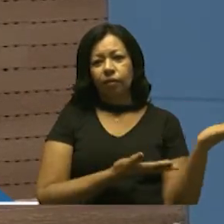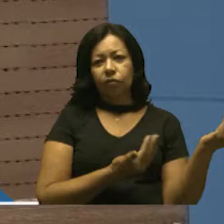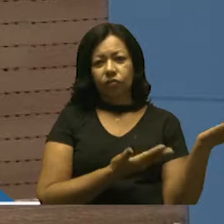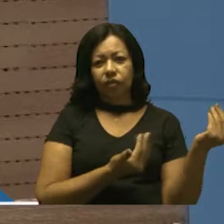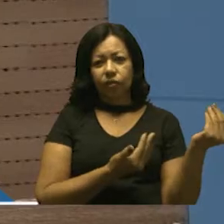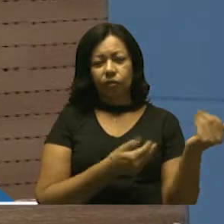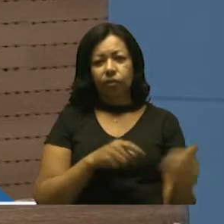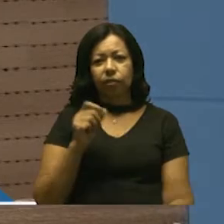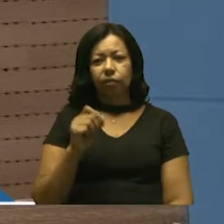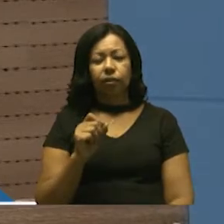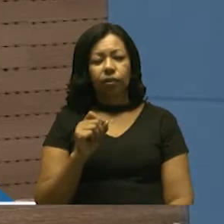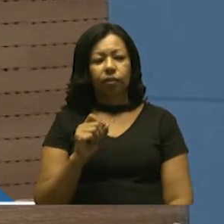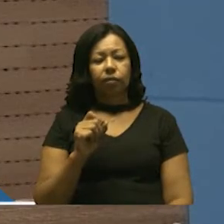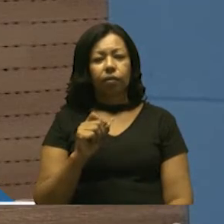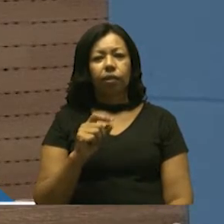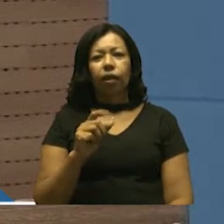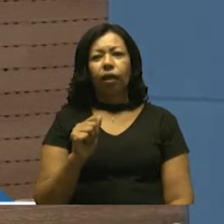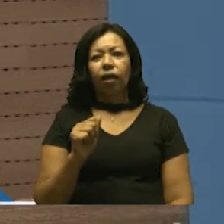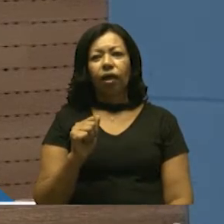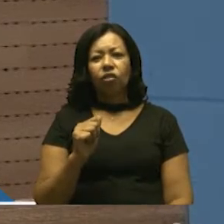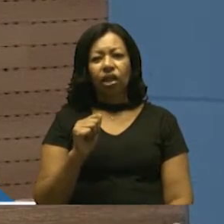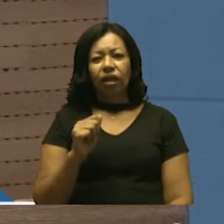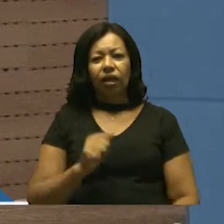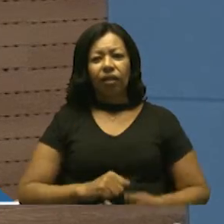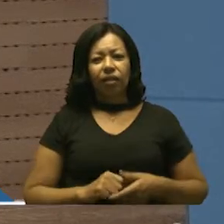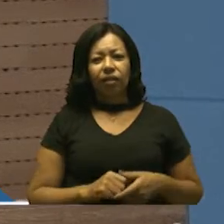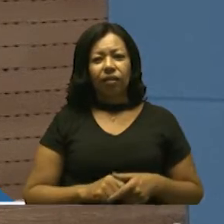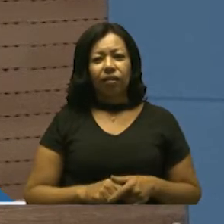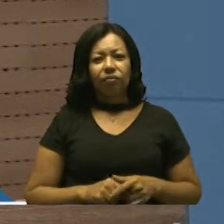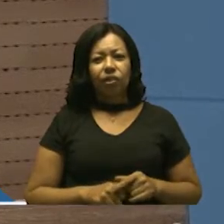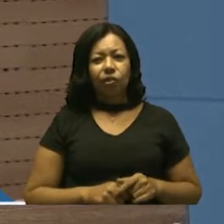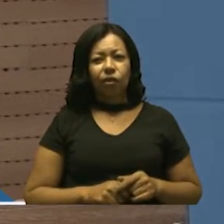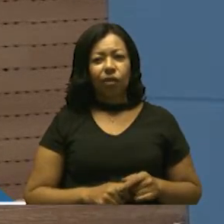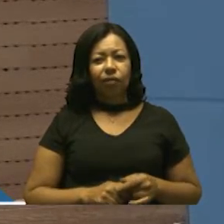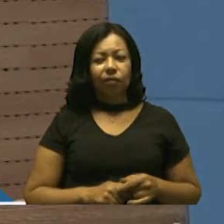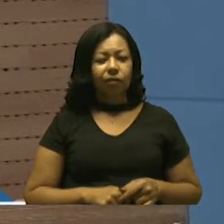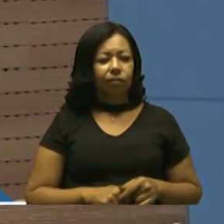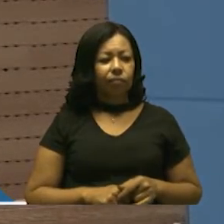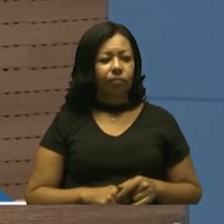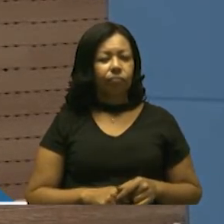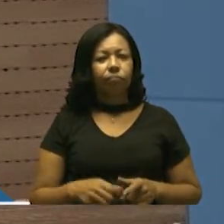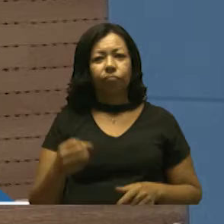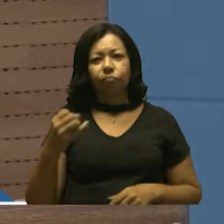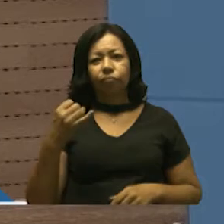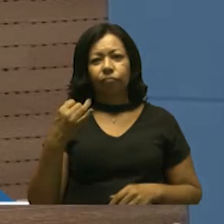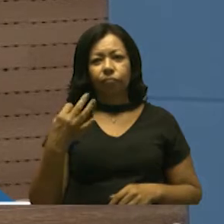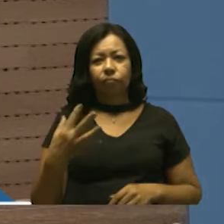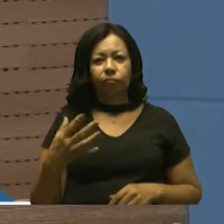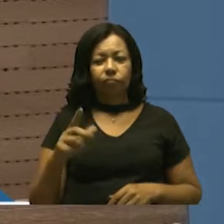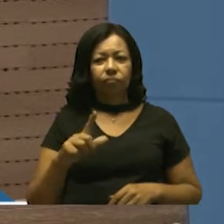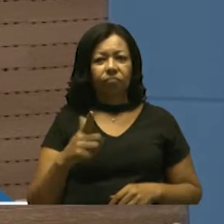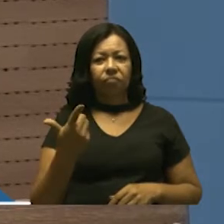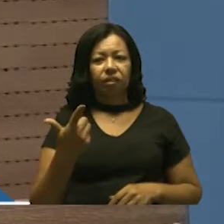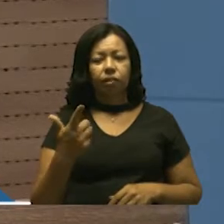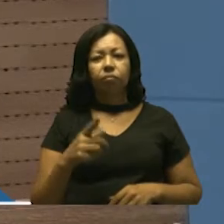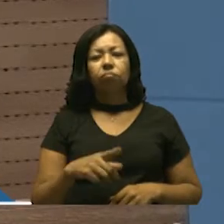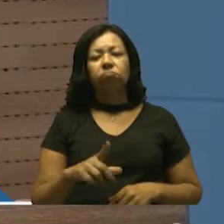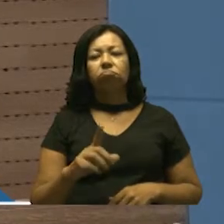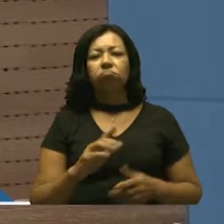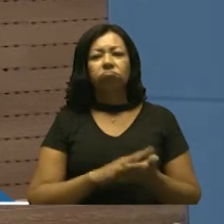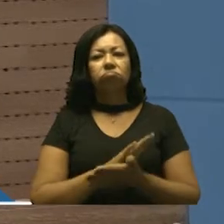arte, inseri-la na arte. E, muitas vezes, quantas crianças não têm talento,